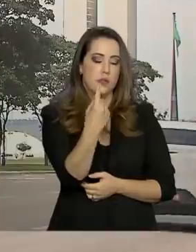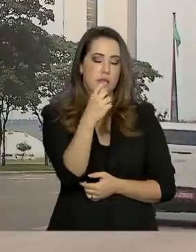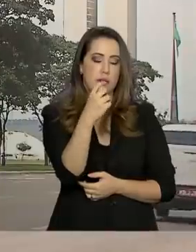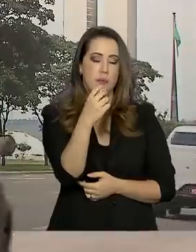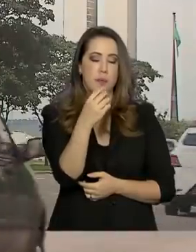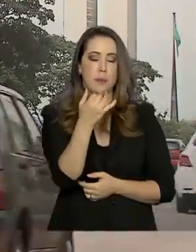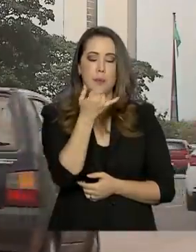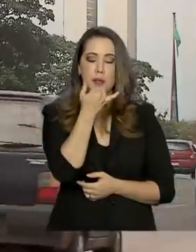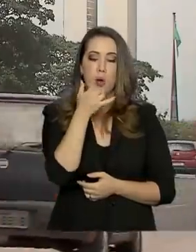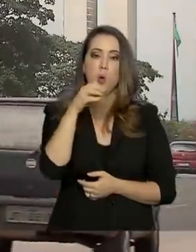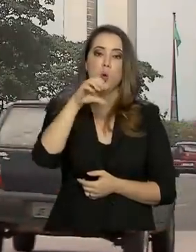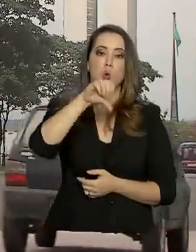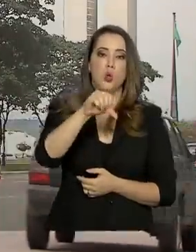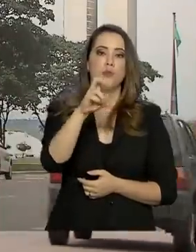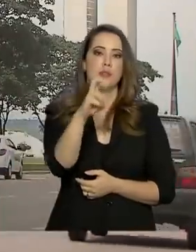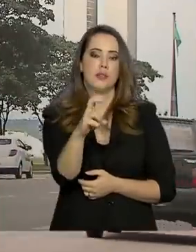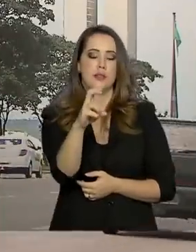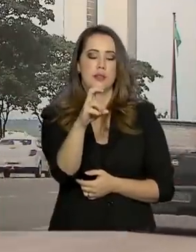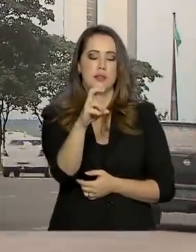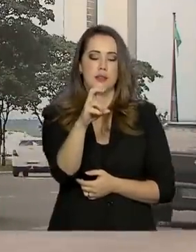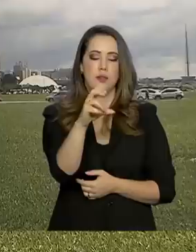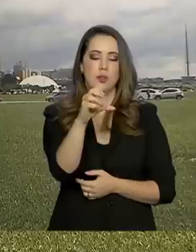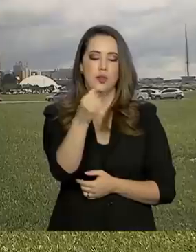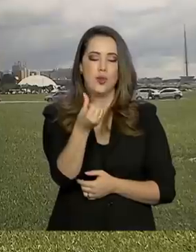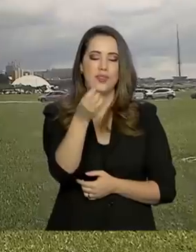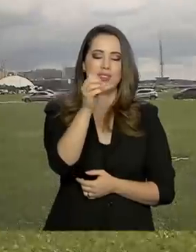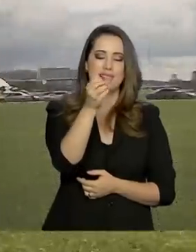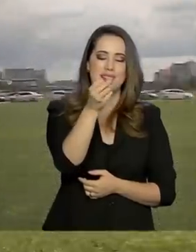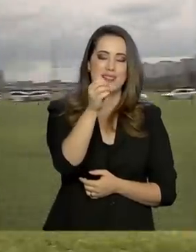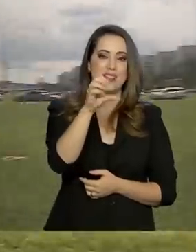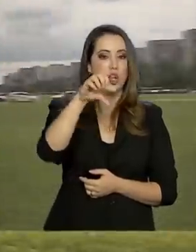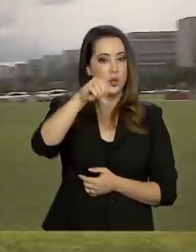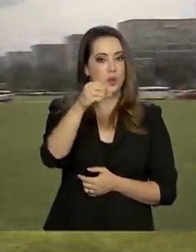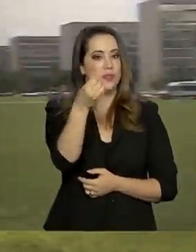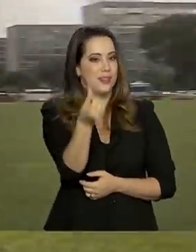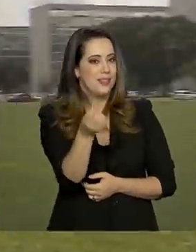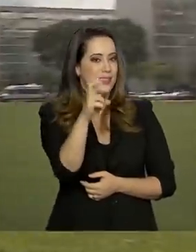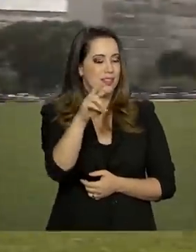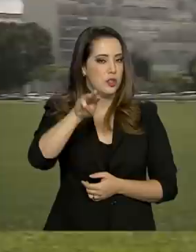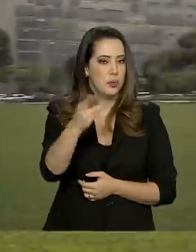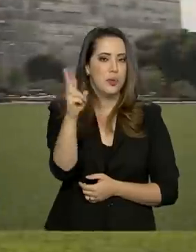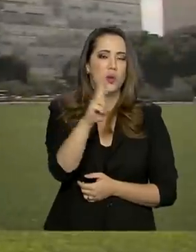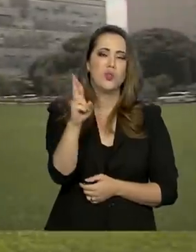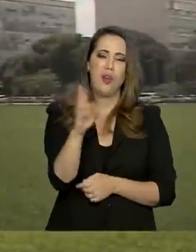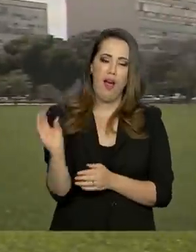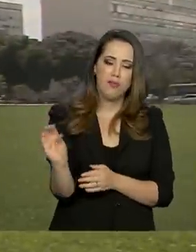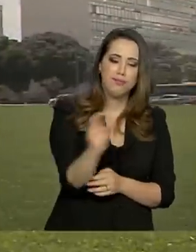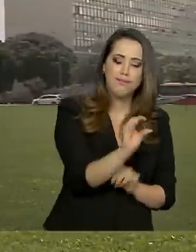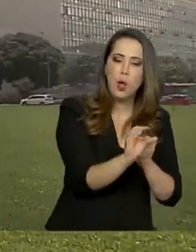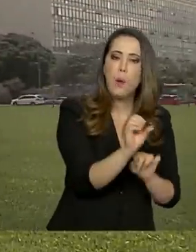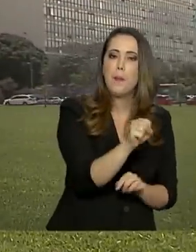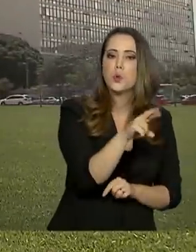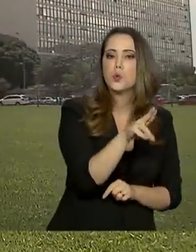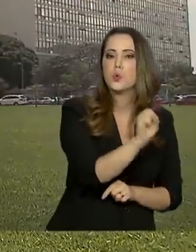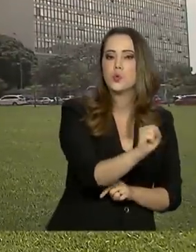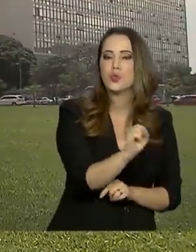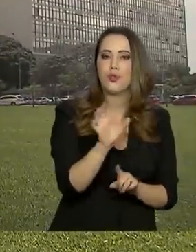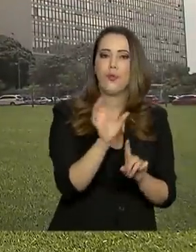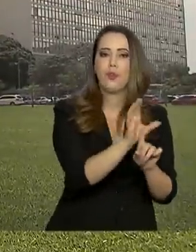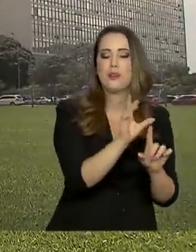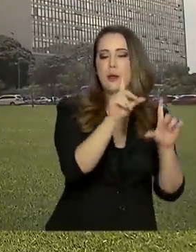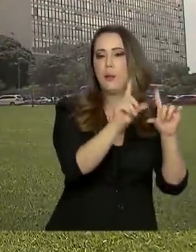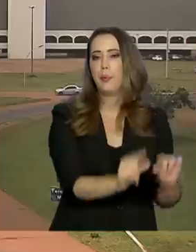O Ministério da Economia chegou à conclusão de que o seguro obrigatório tem pouco impacto para a saúde